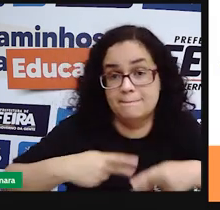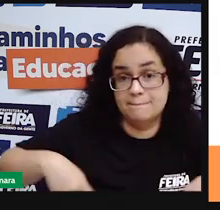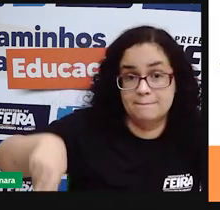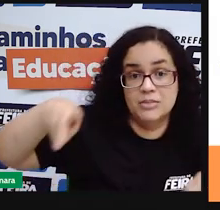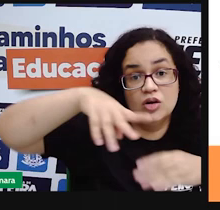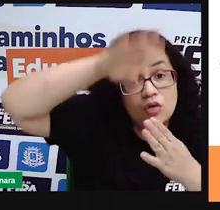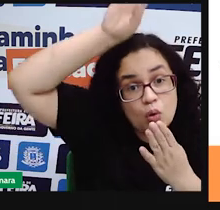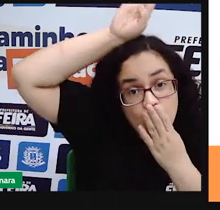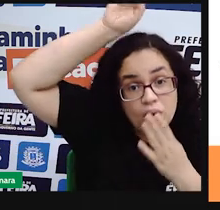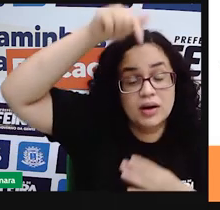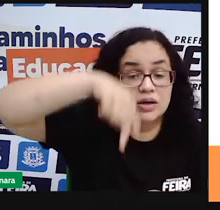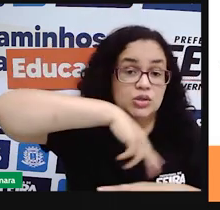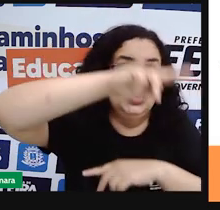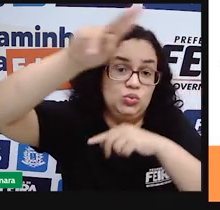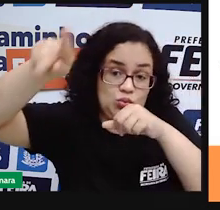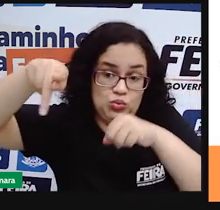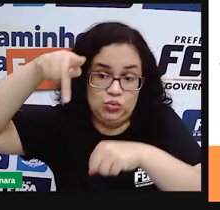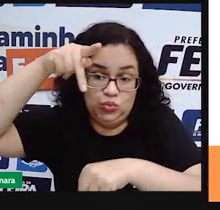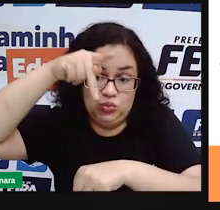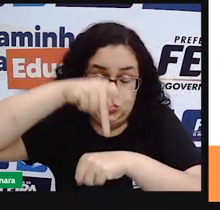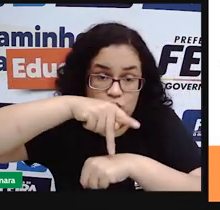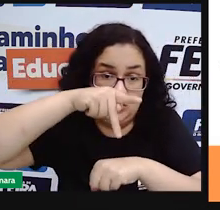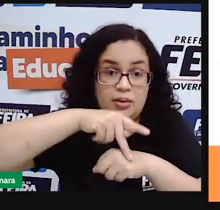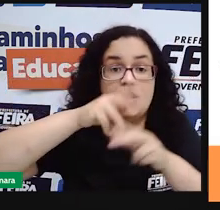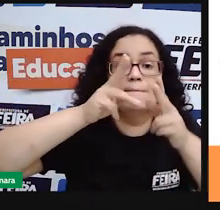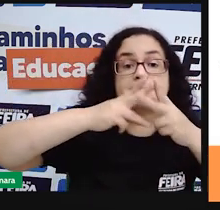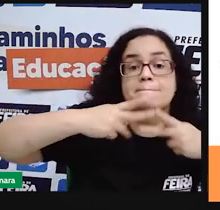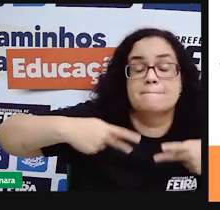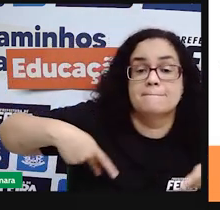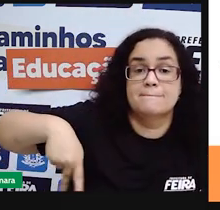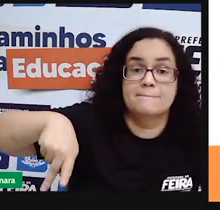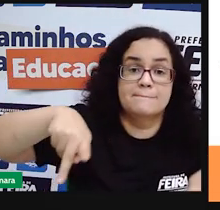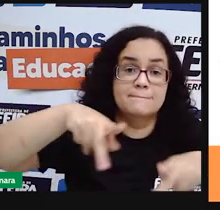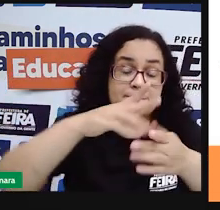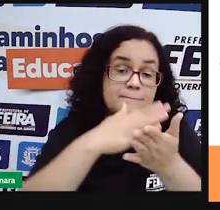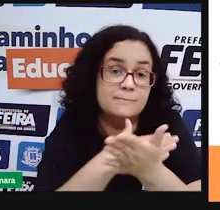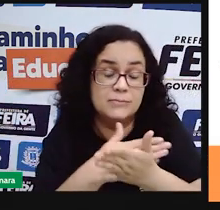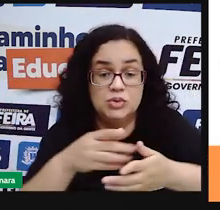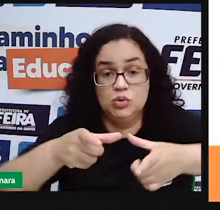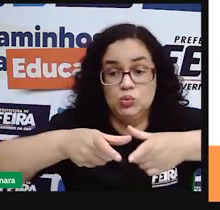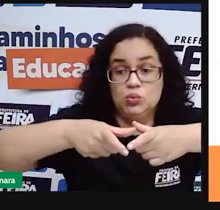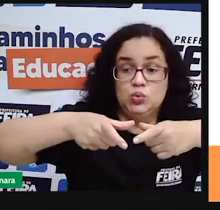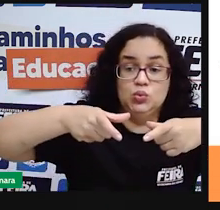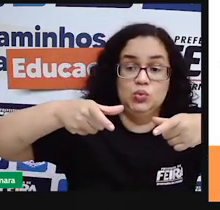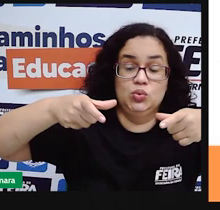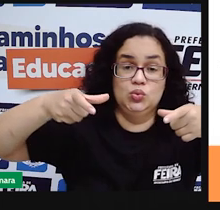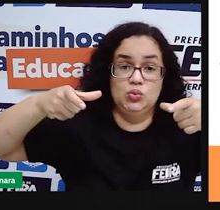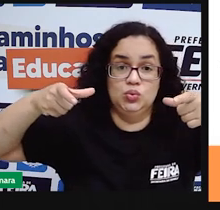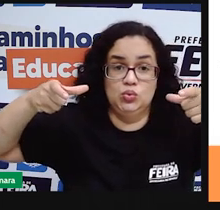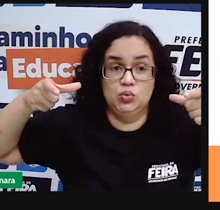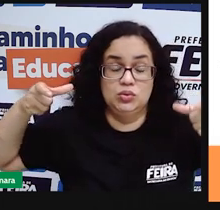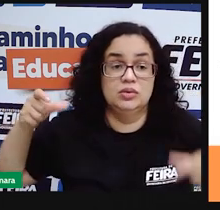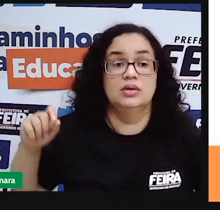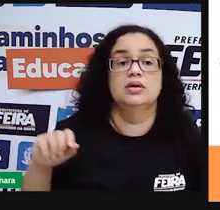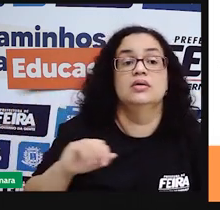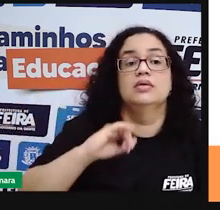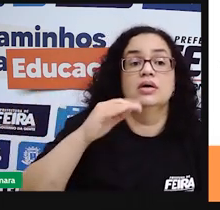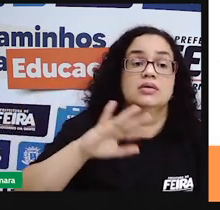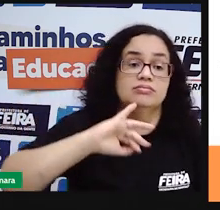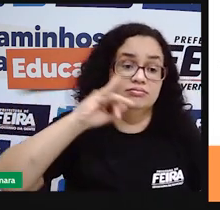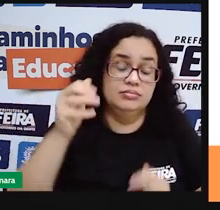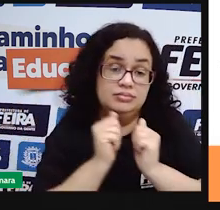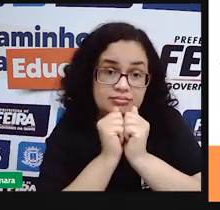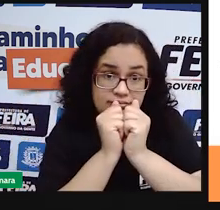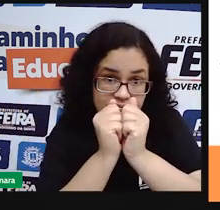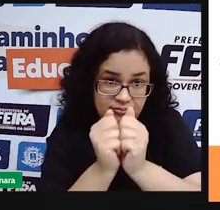em nosso país. Então é quando a população indígena ela começa a aumentar e a gente nota uma recuperação dos números